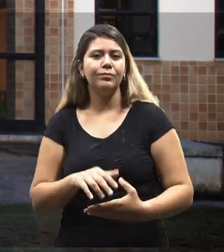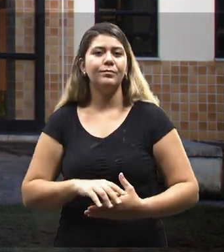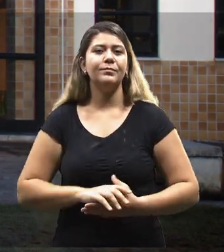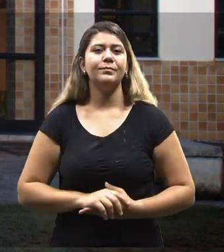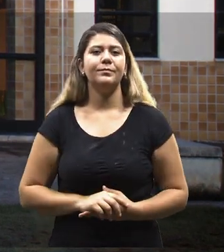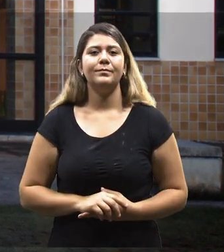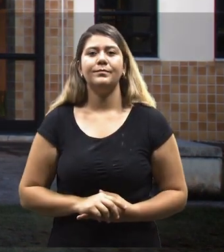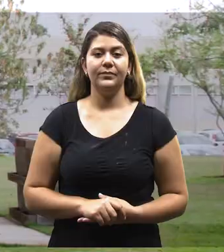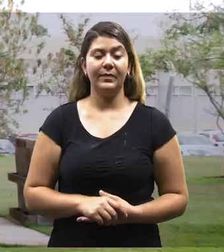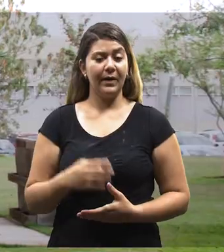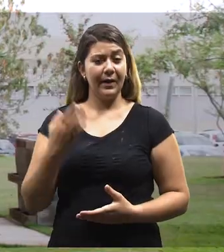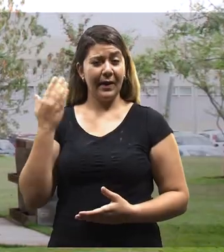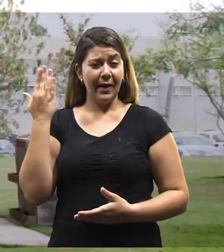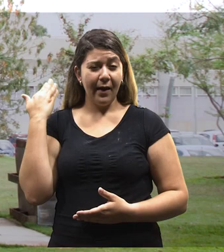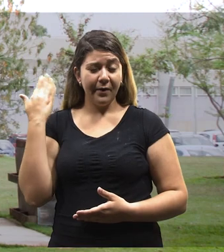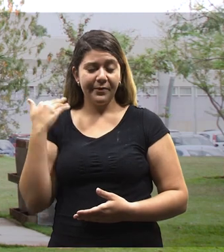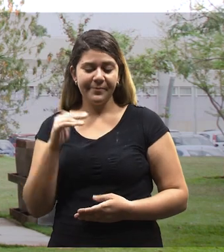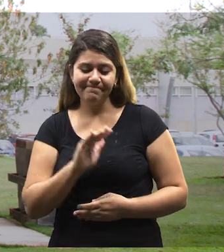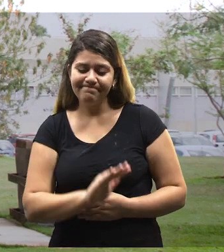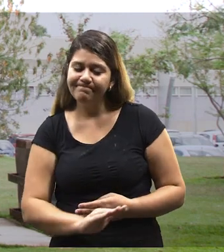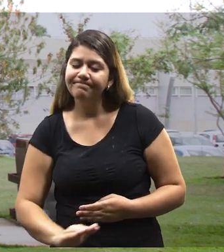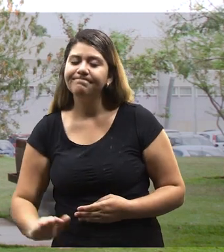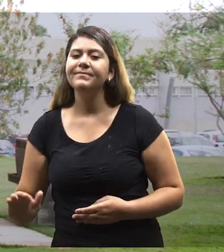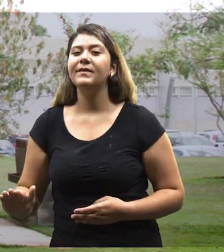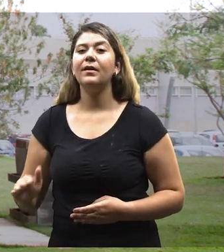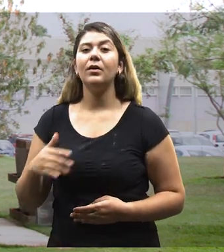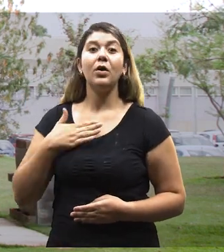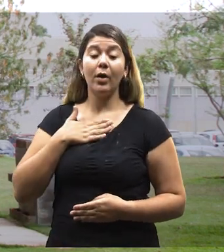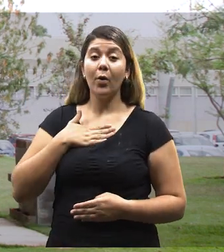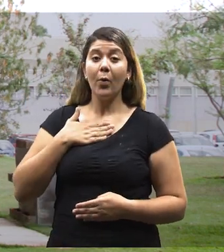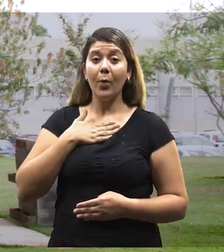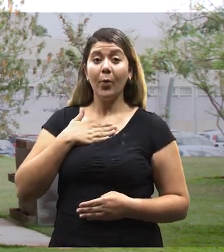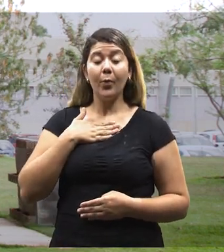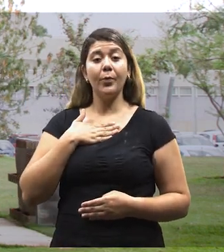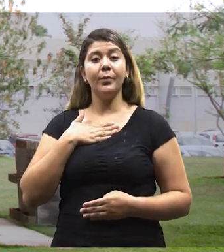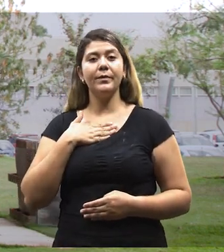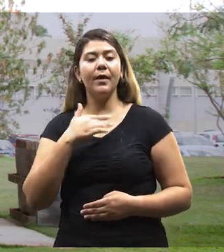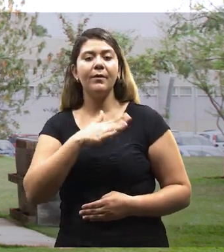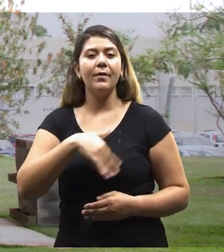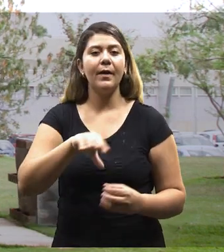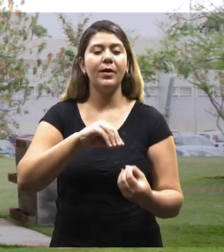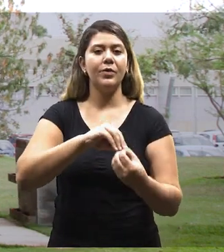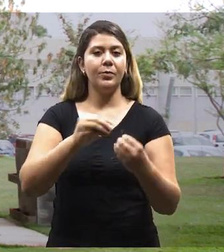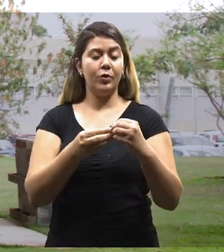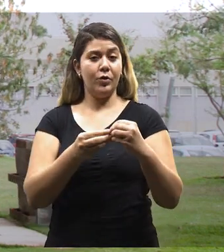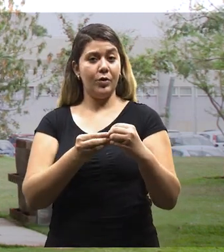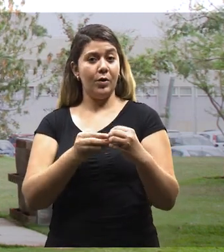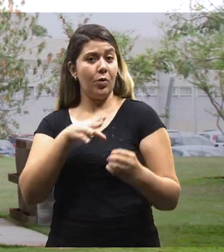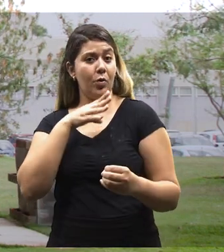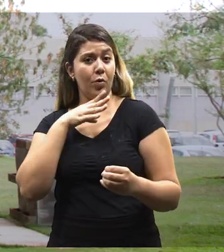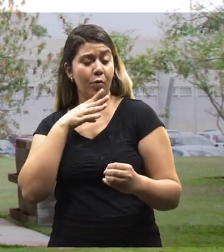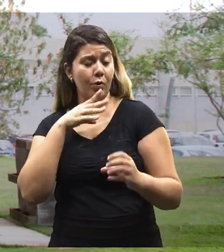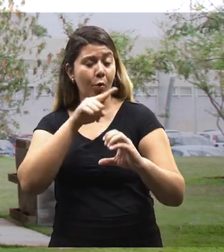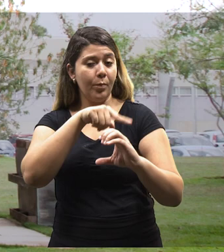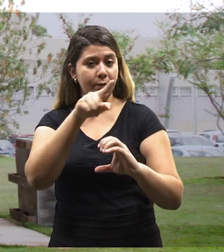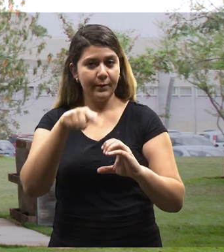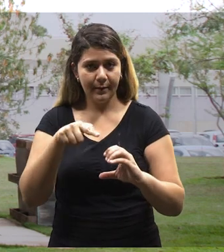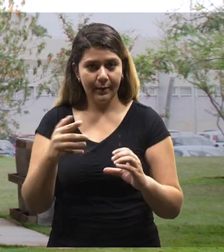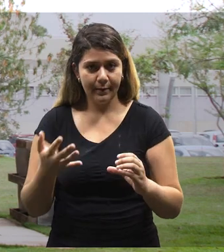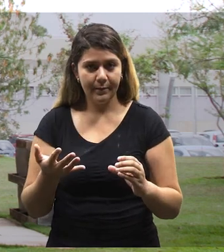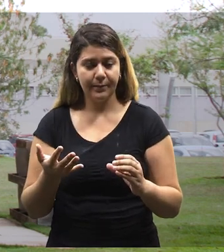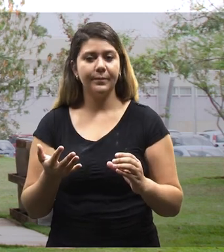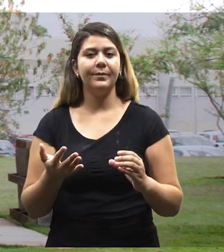longo da sua formação. Desde criança, eu sempre gostei muito da área de biologia, eu conhecia como ciências, né? E